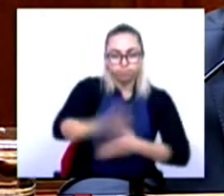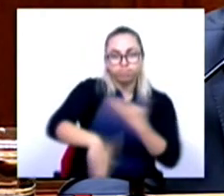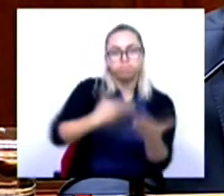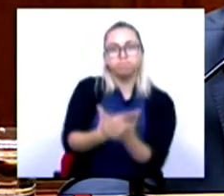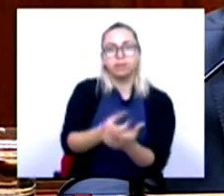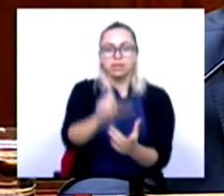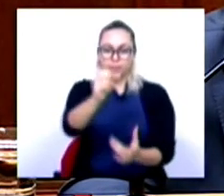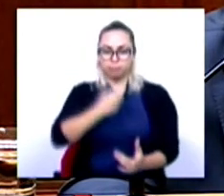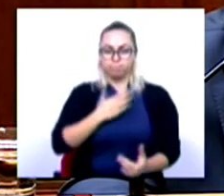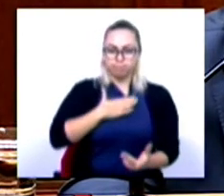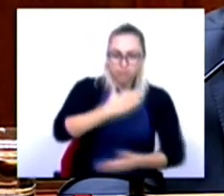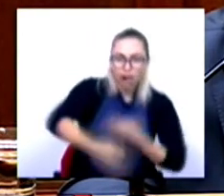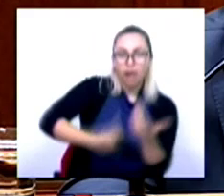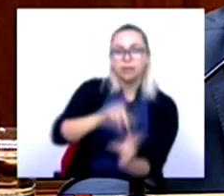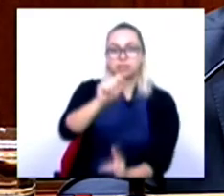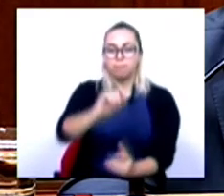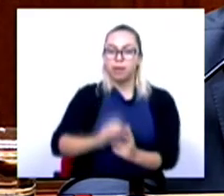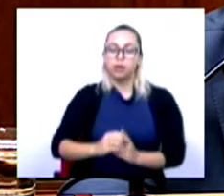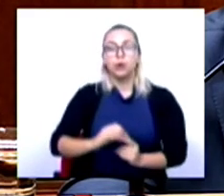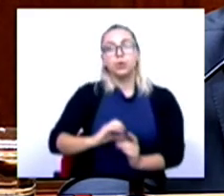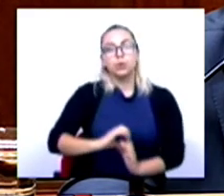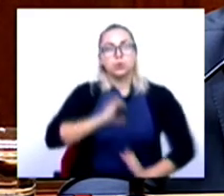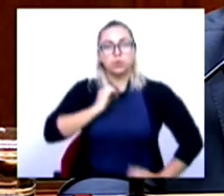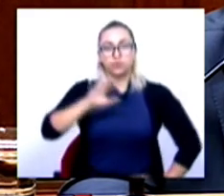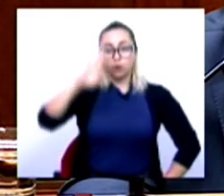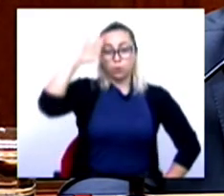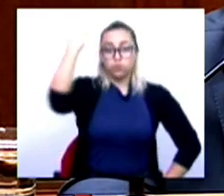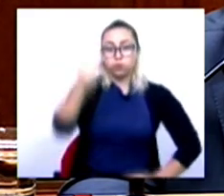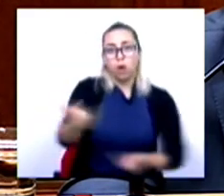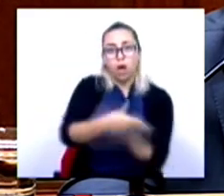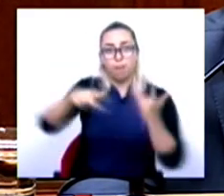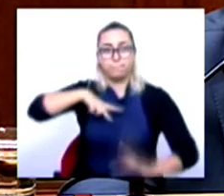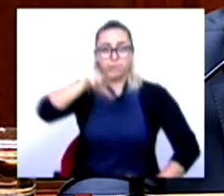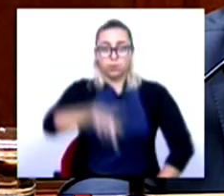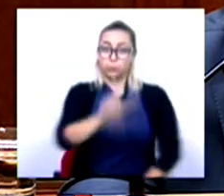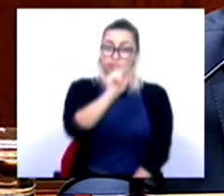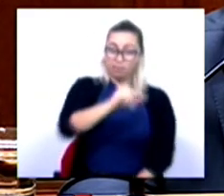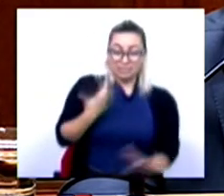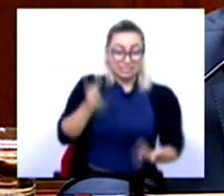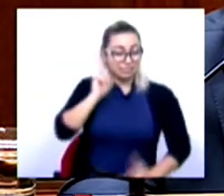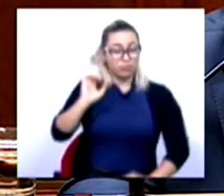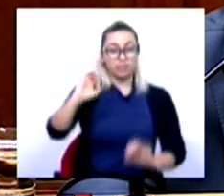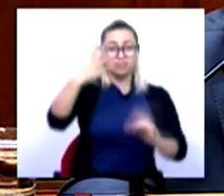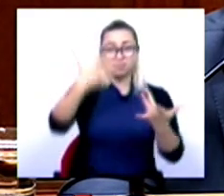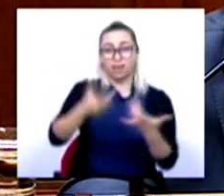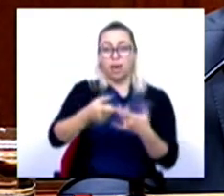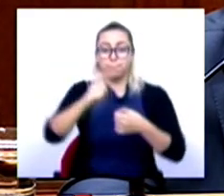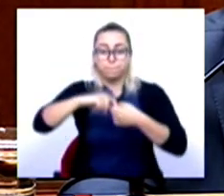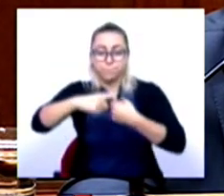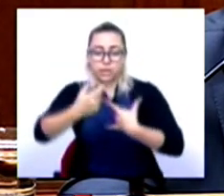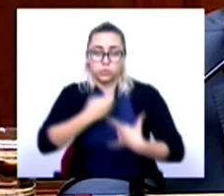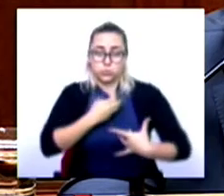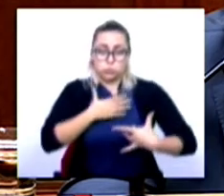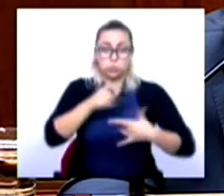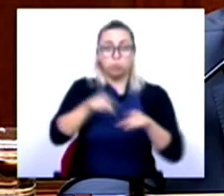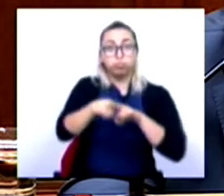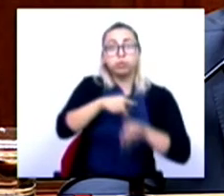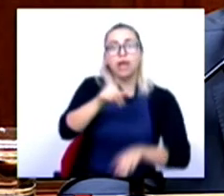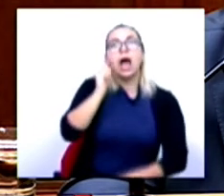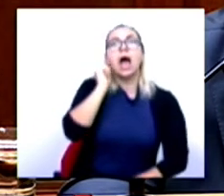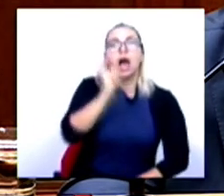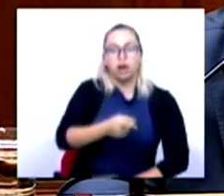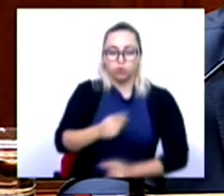empreendedora e confiança no futuro da economia portuguesa. E aquilo que é fundamental os agentes políticos fazerem é reforçar